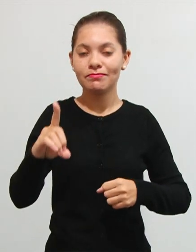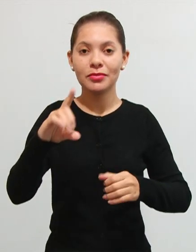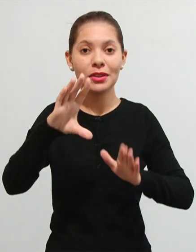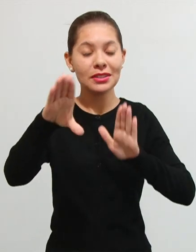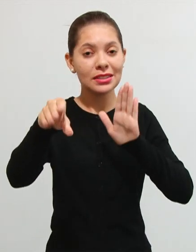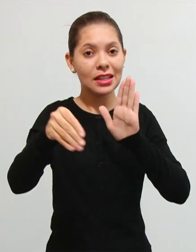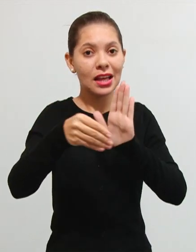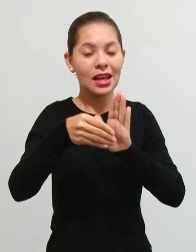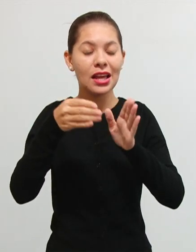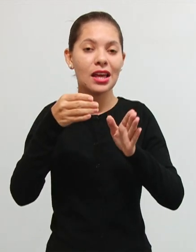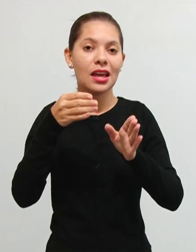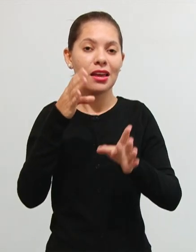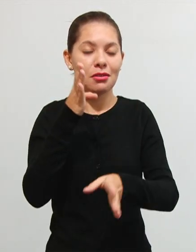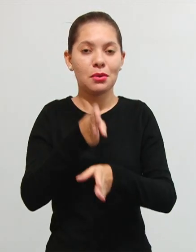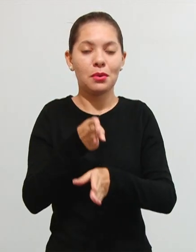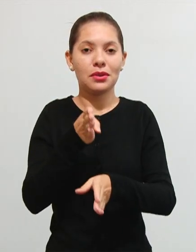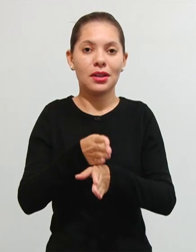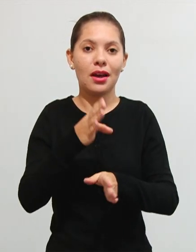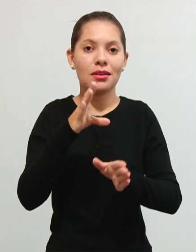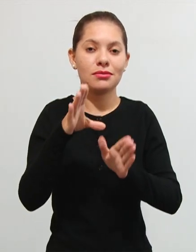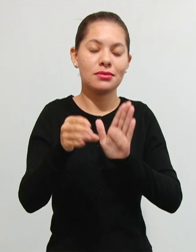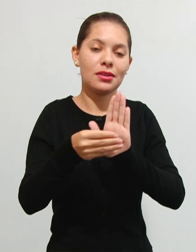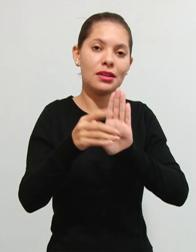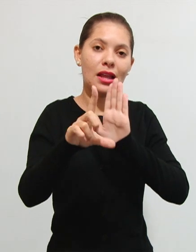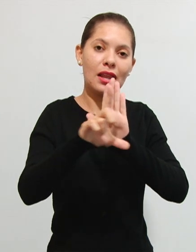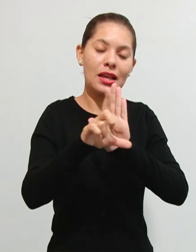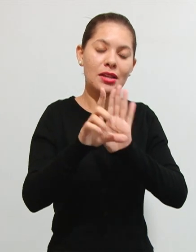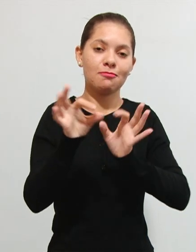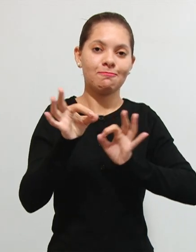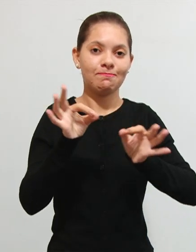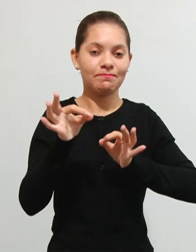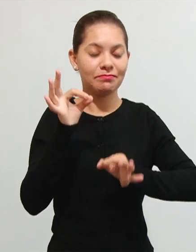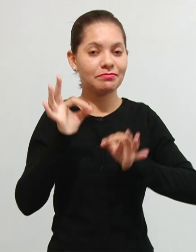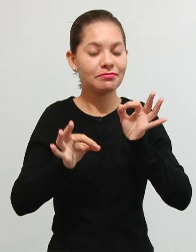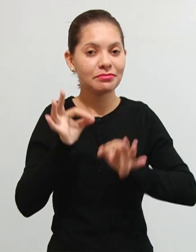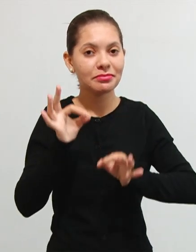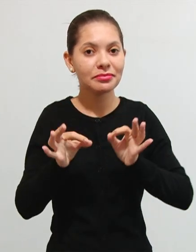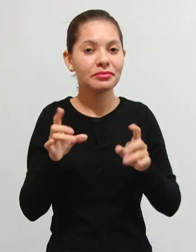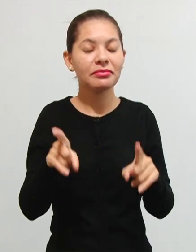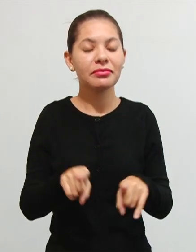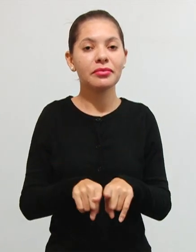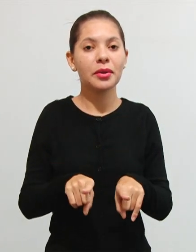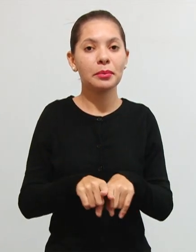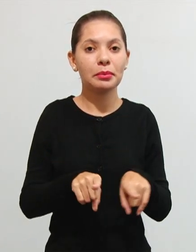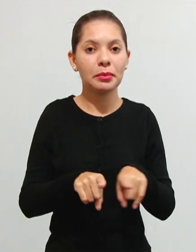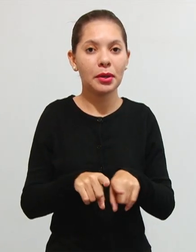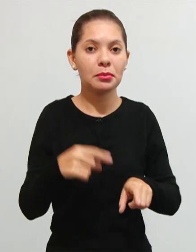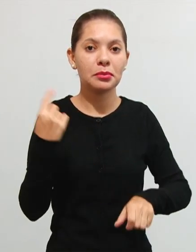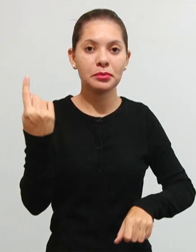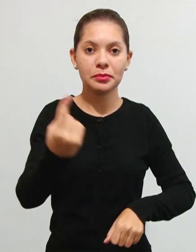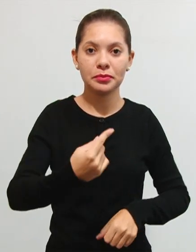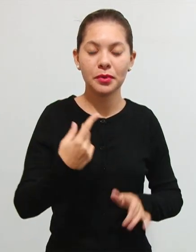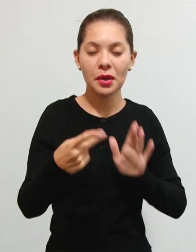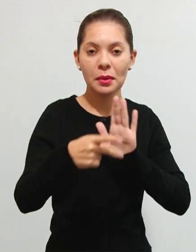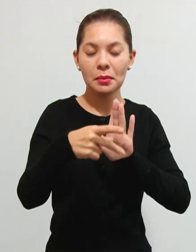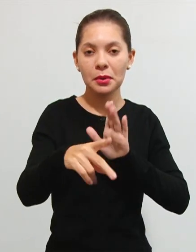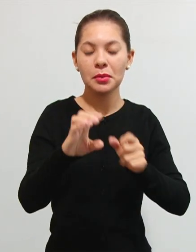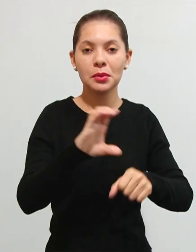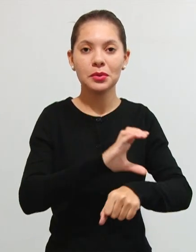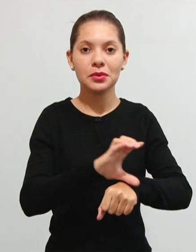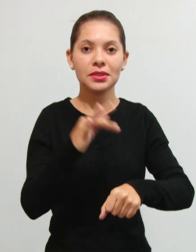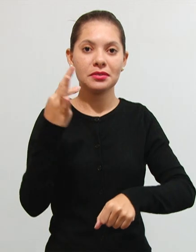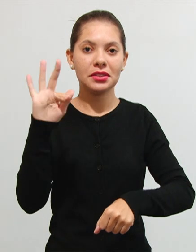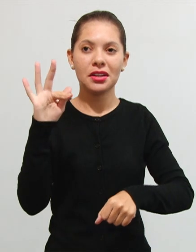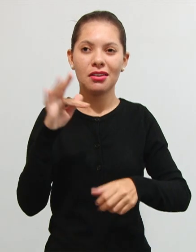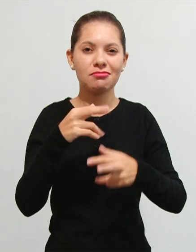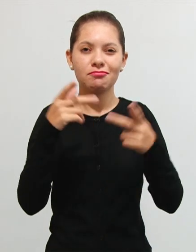localizados e contemplados aí pelo nosso ordenamento jurídico e também pela nossa própria constituição federal em